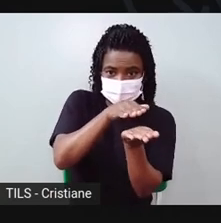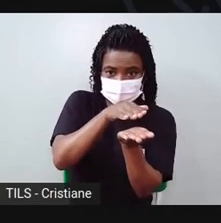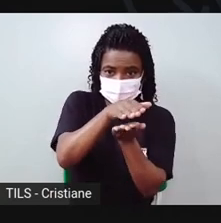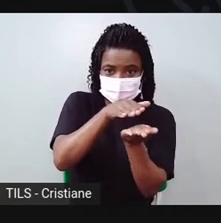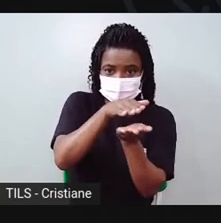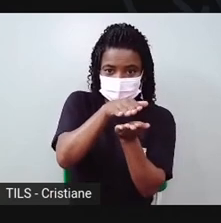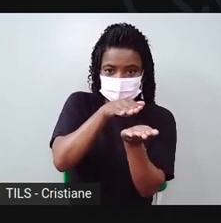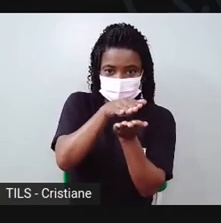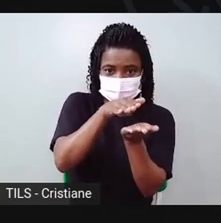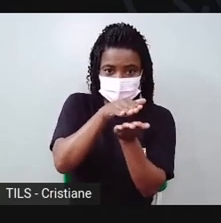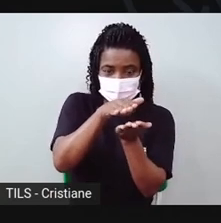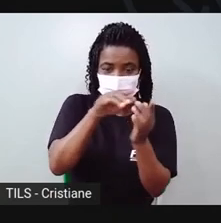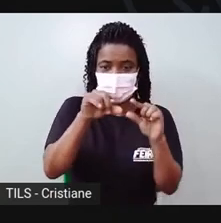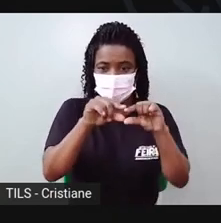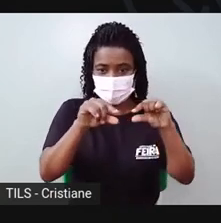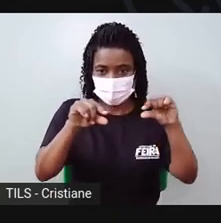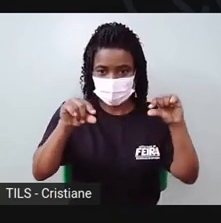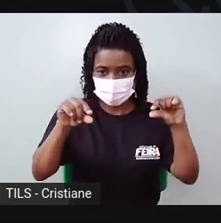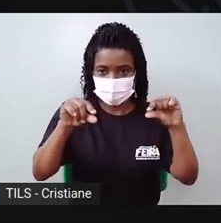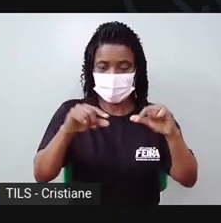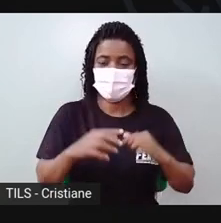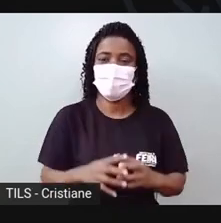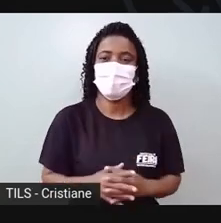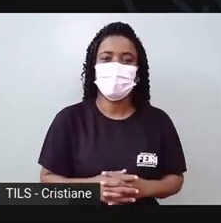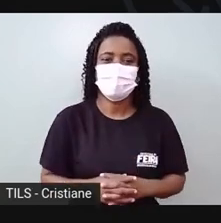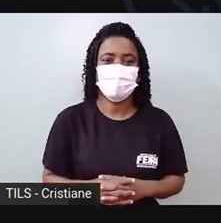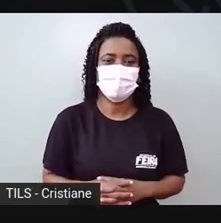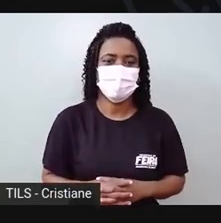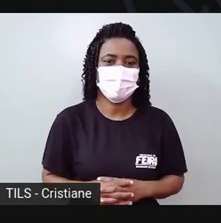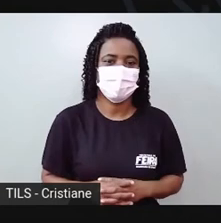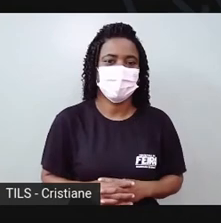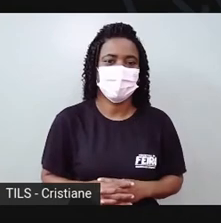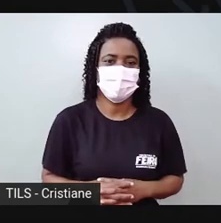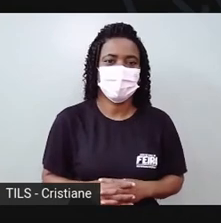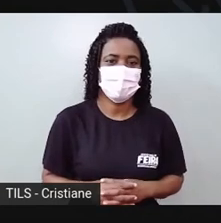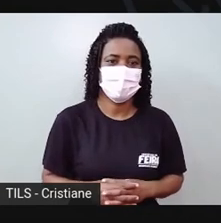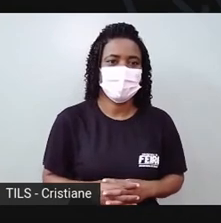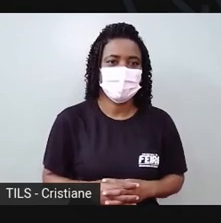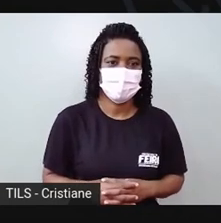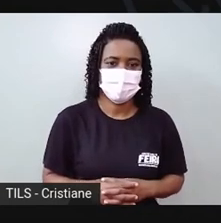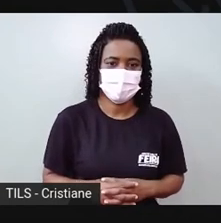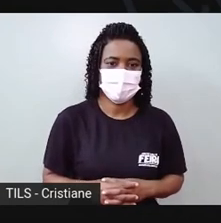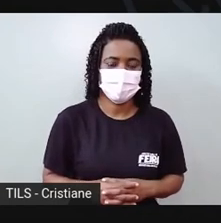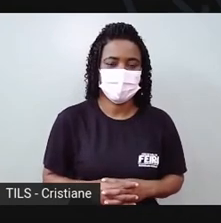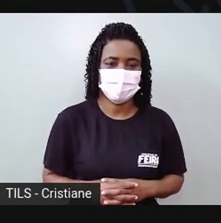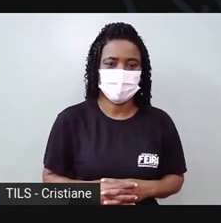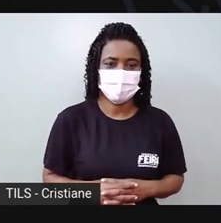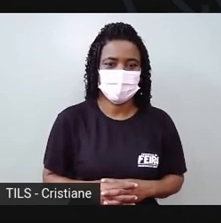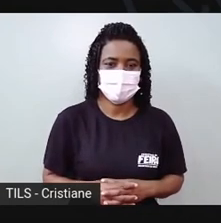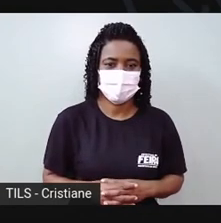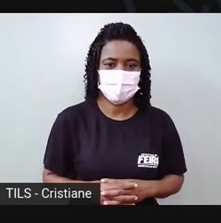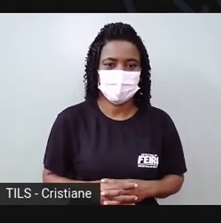e vamos fazer o biquinho